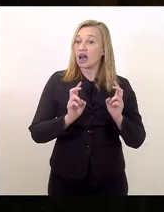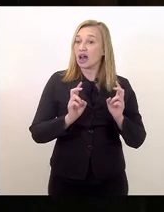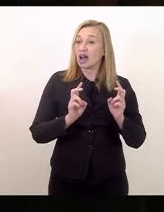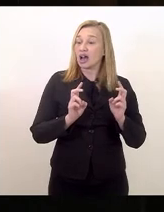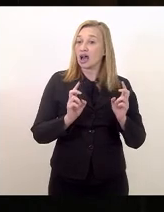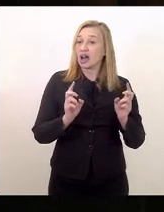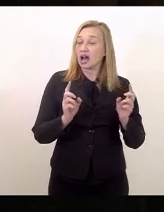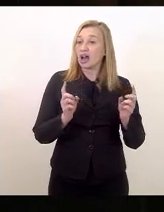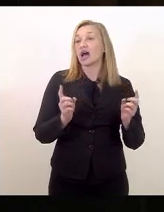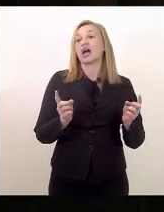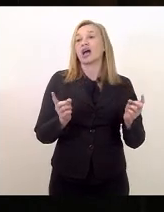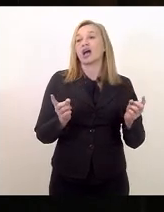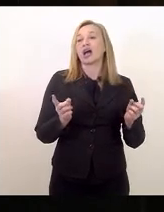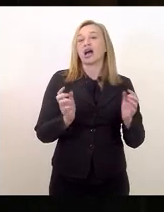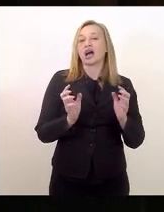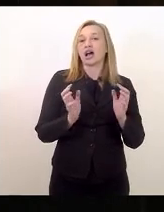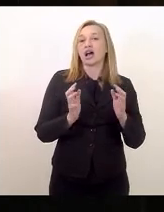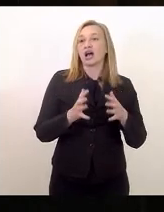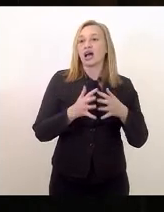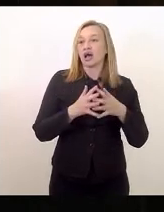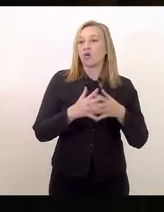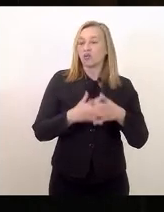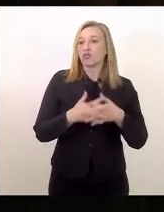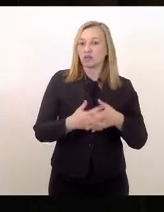outro está melhor aquinhoado.